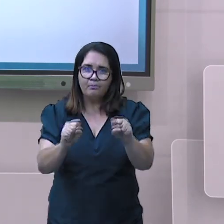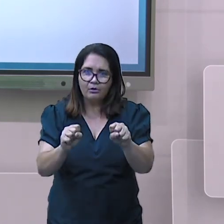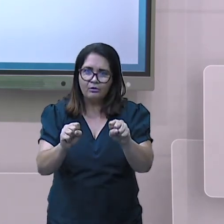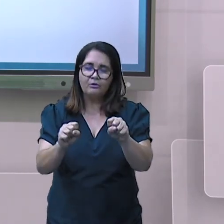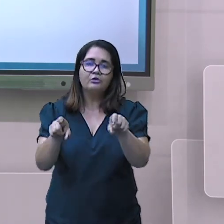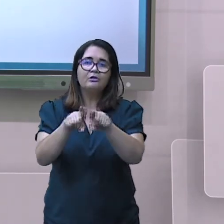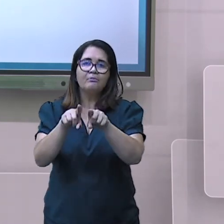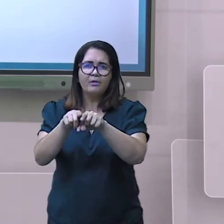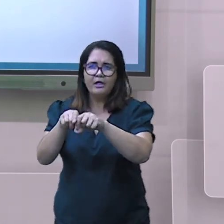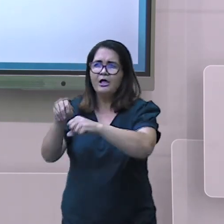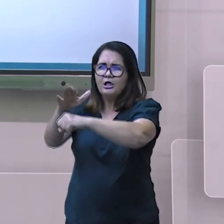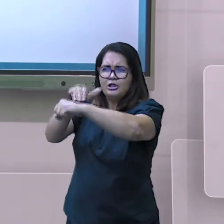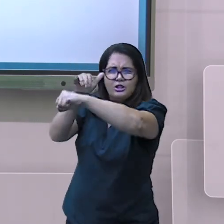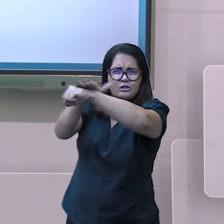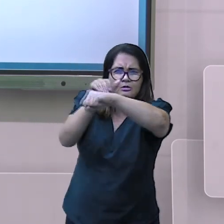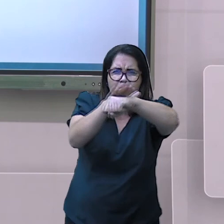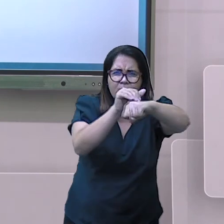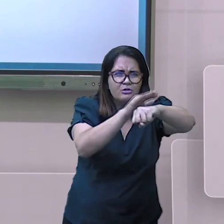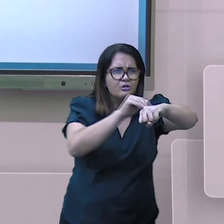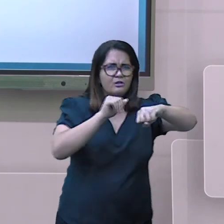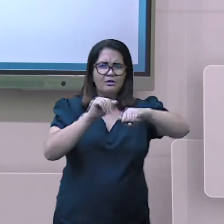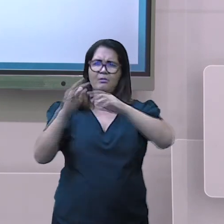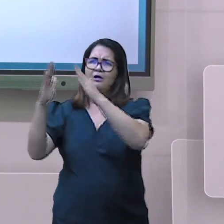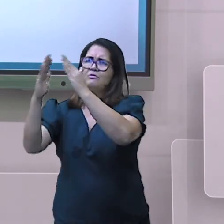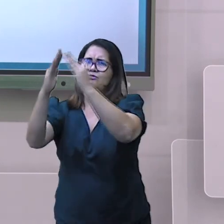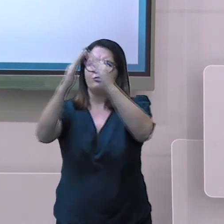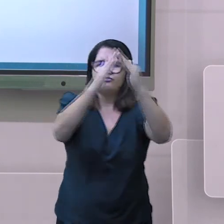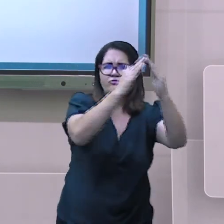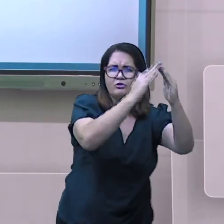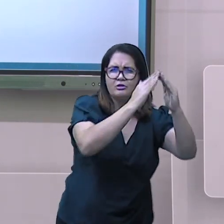propósito, as chances do sucesso são bem maiores.